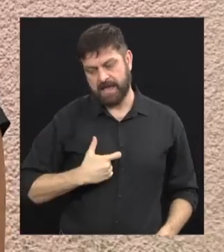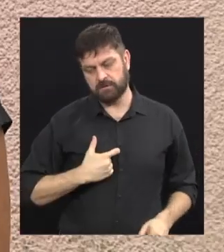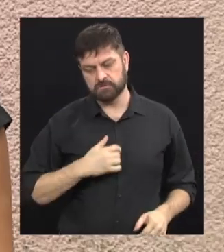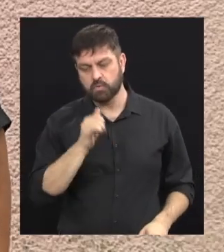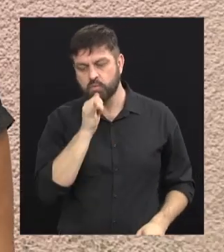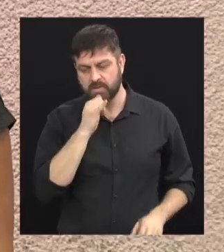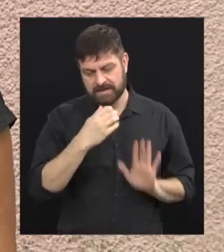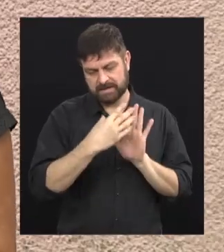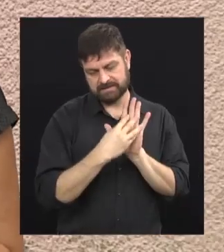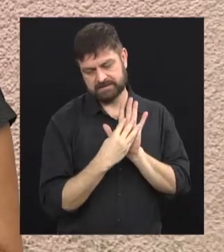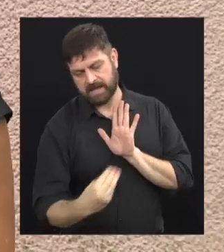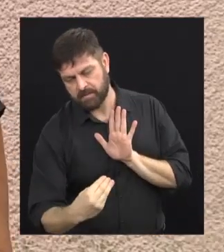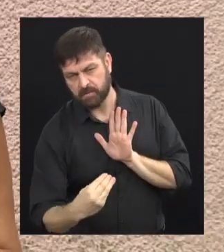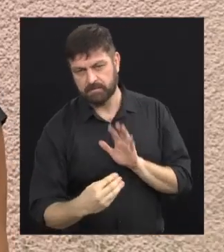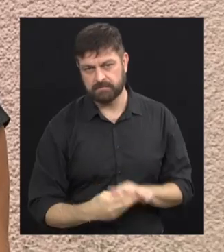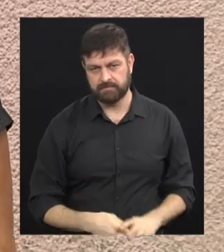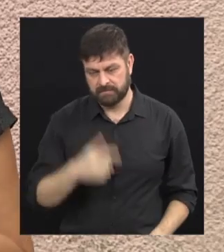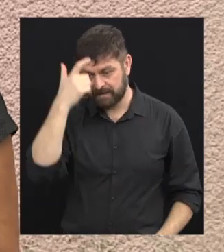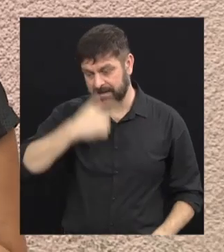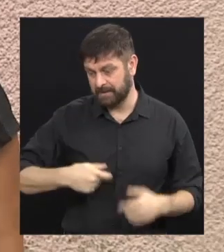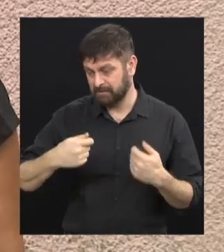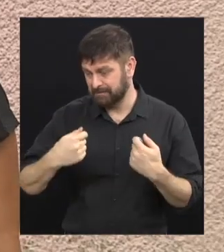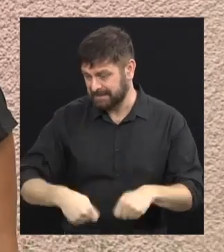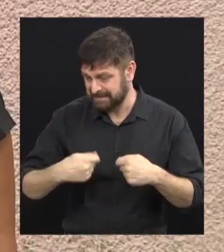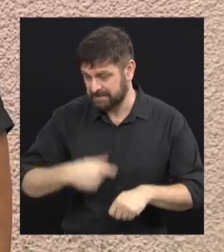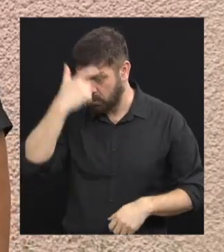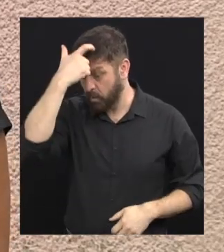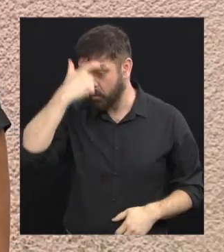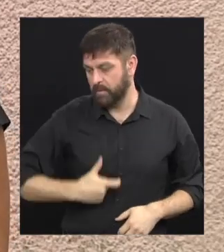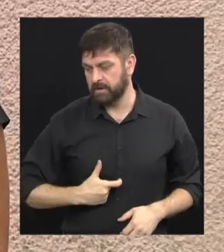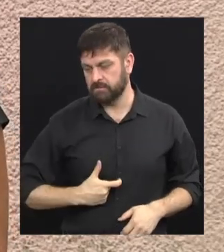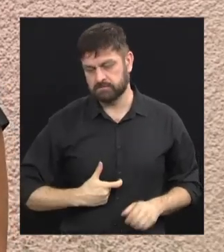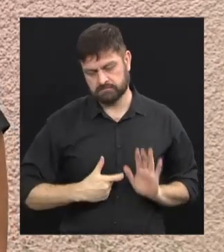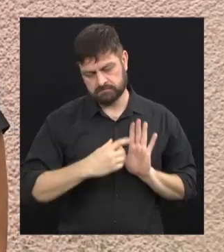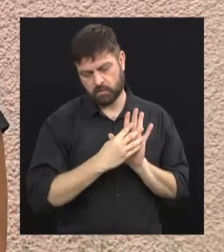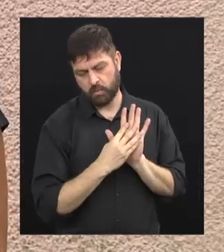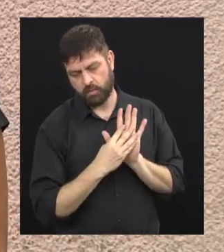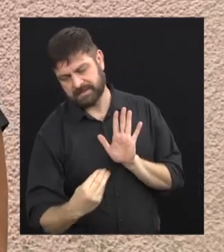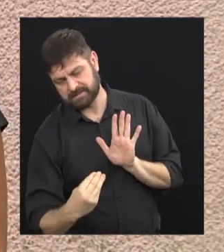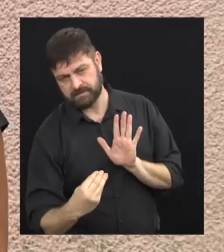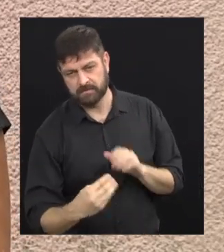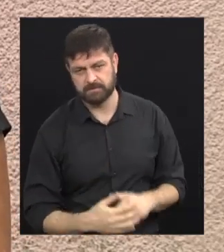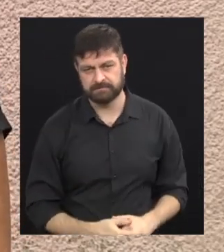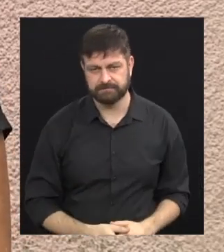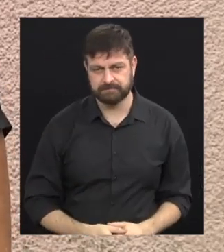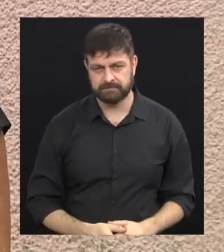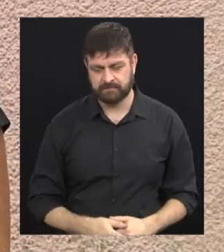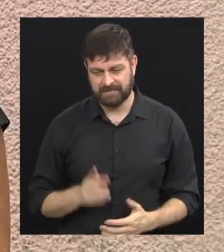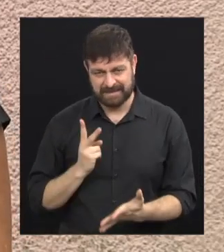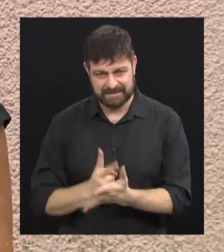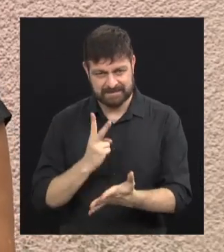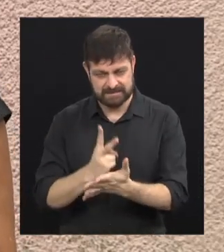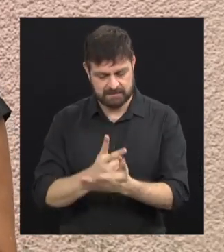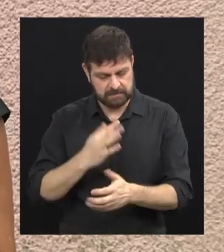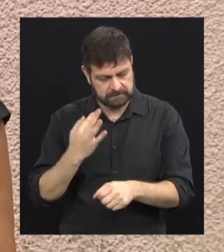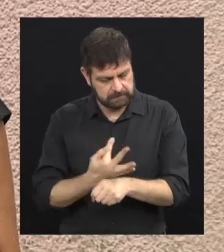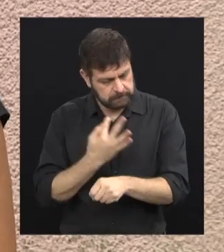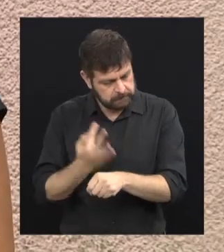Eu tenho que... Não é que eu tenho o quê? É que eu sou assim. Então a gente sempre procura